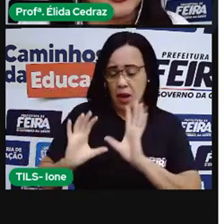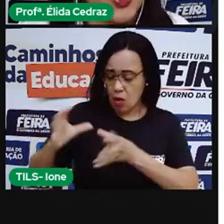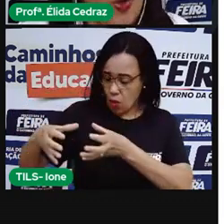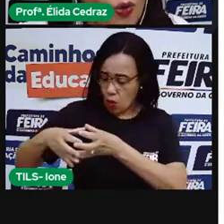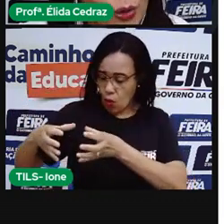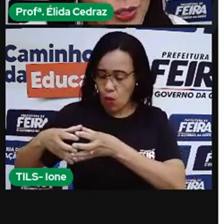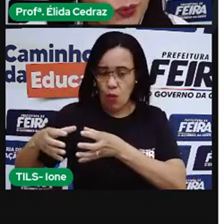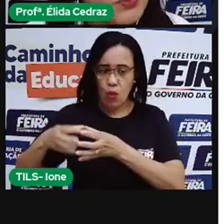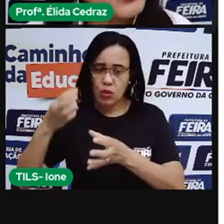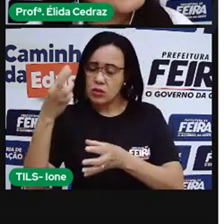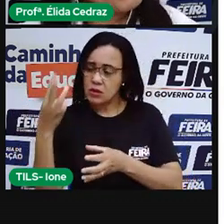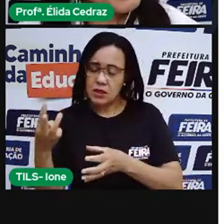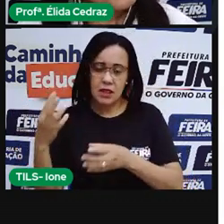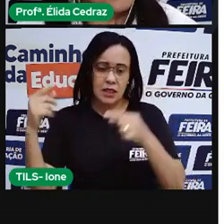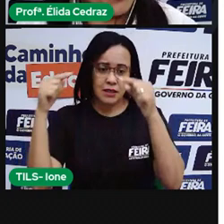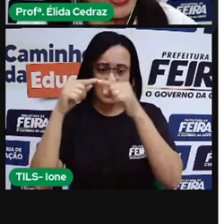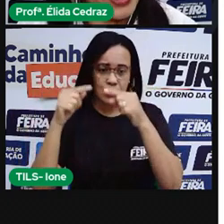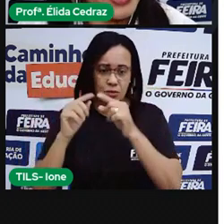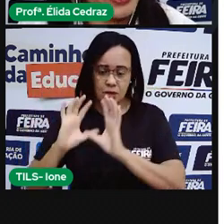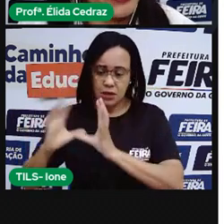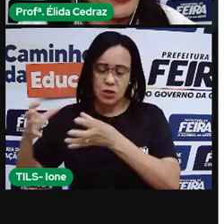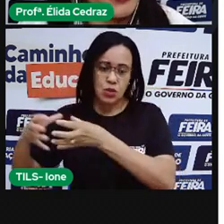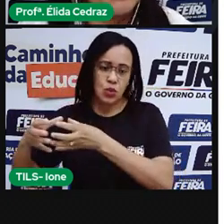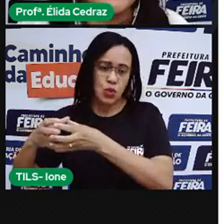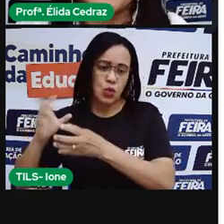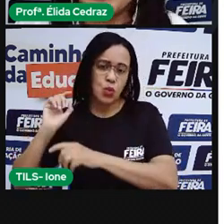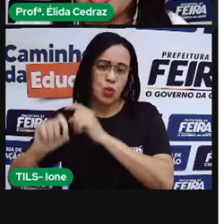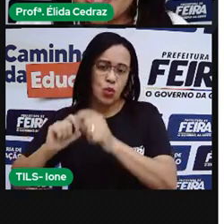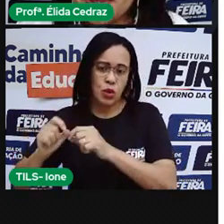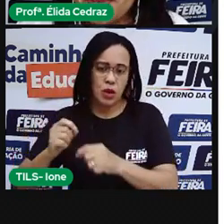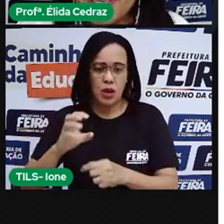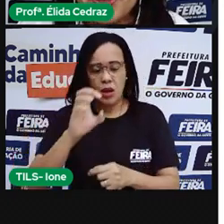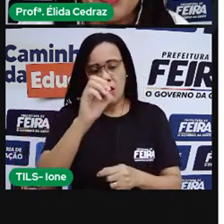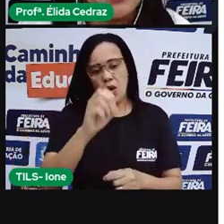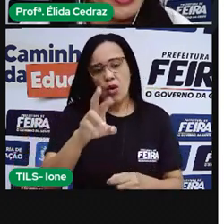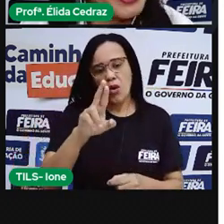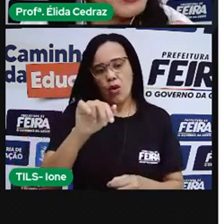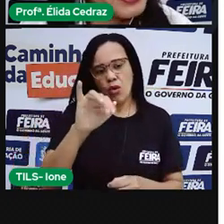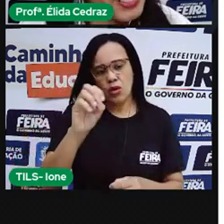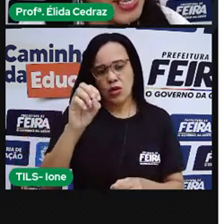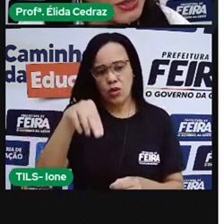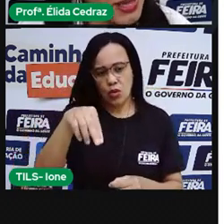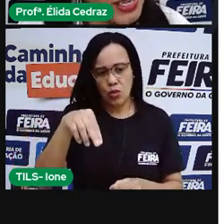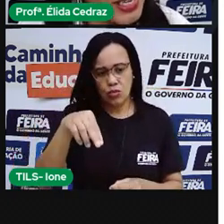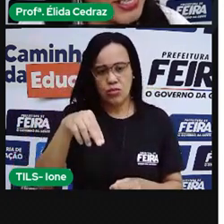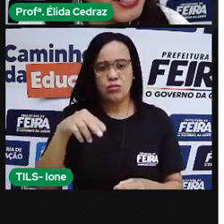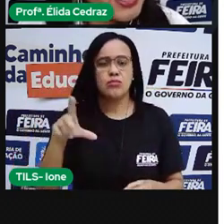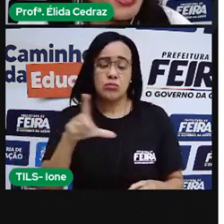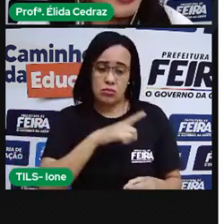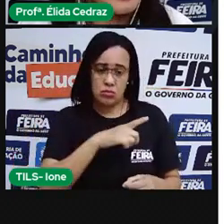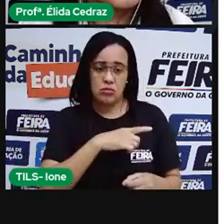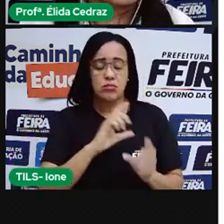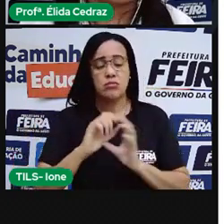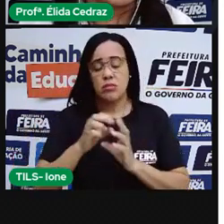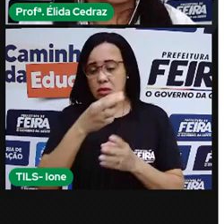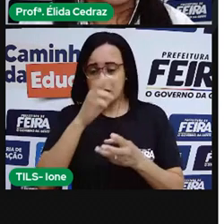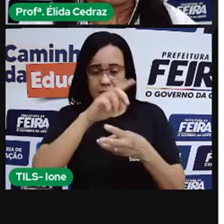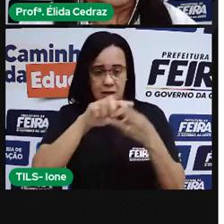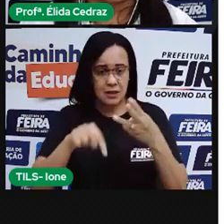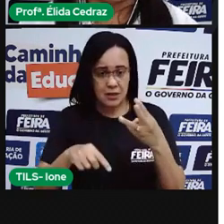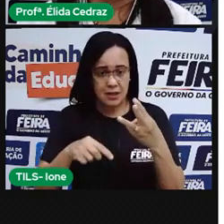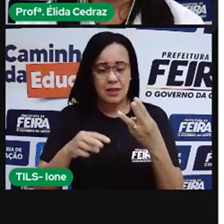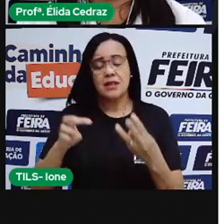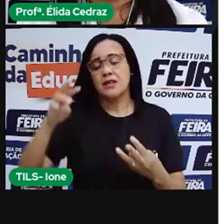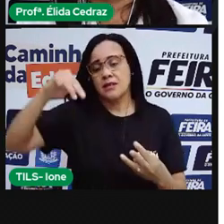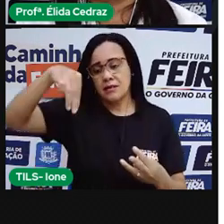de Órion, chamado O Caçador? Isso mesmo. As Três Marias, elas fazem